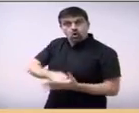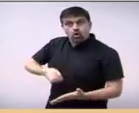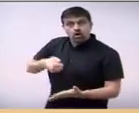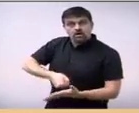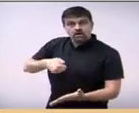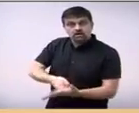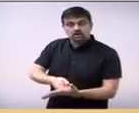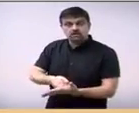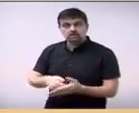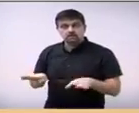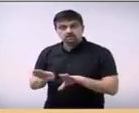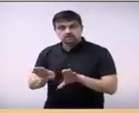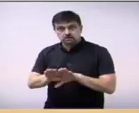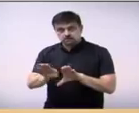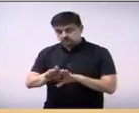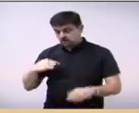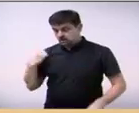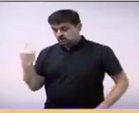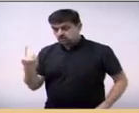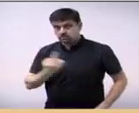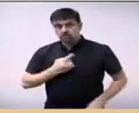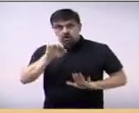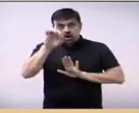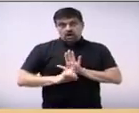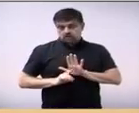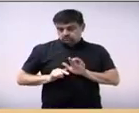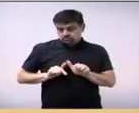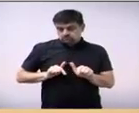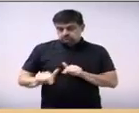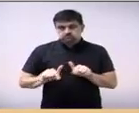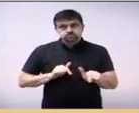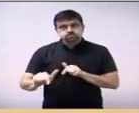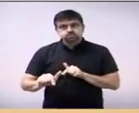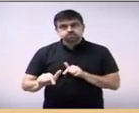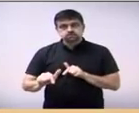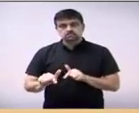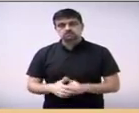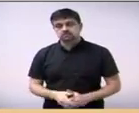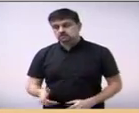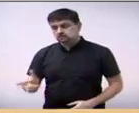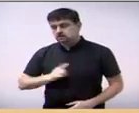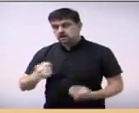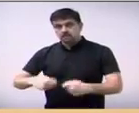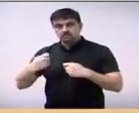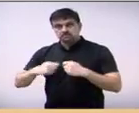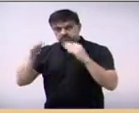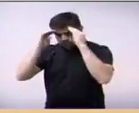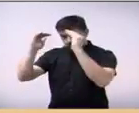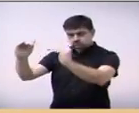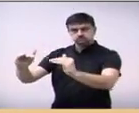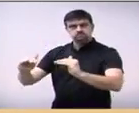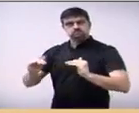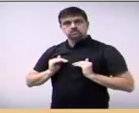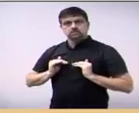inclusive no nosso direito de trabalhar, que tem que ser respeitado.